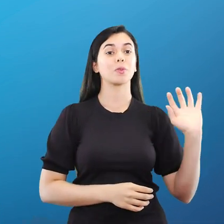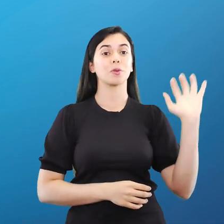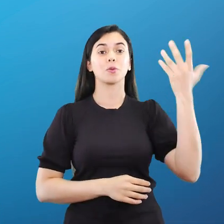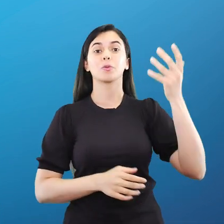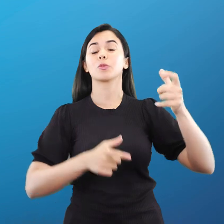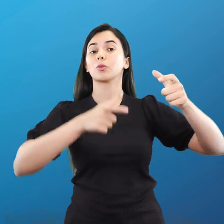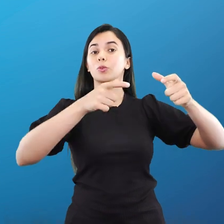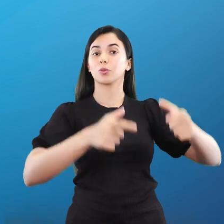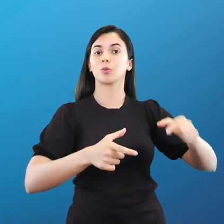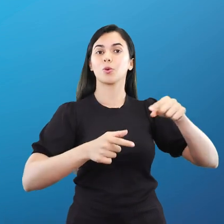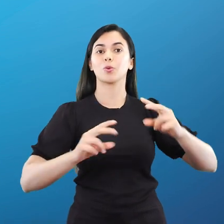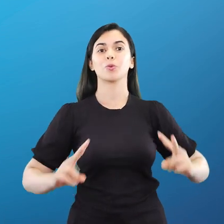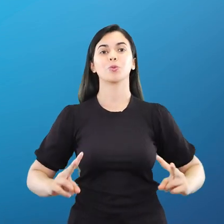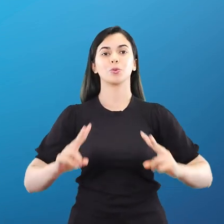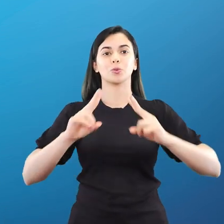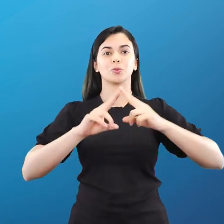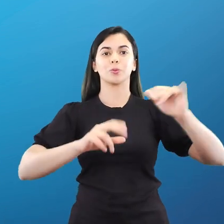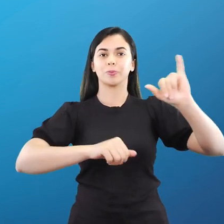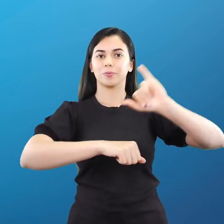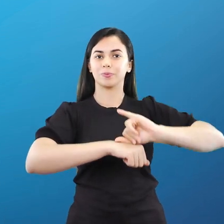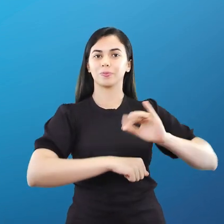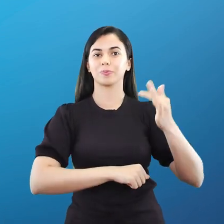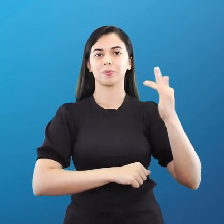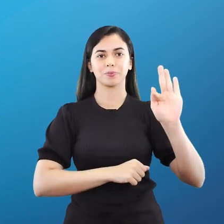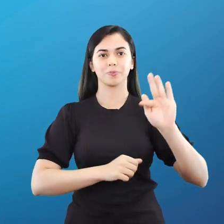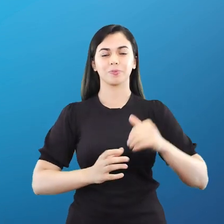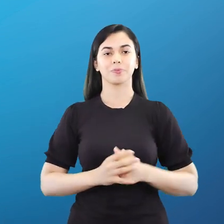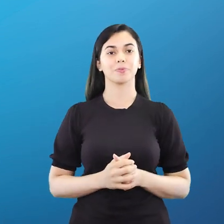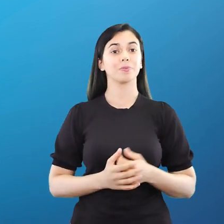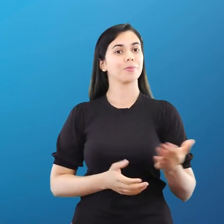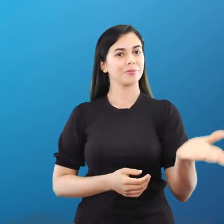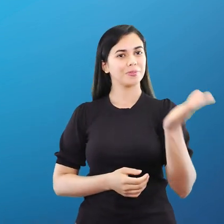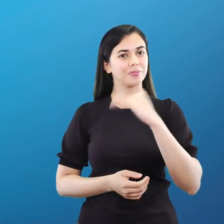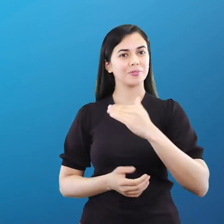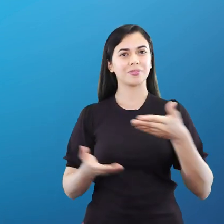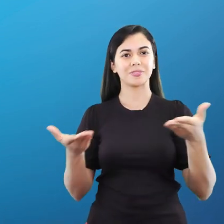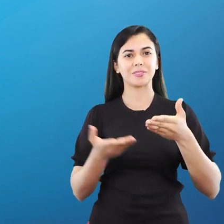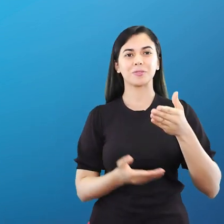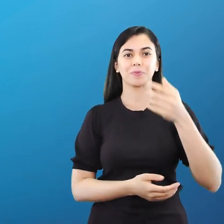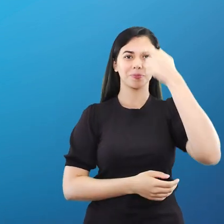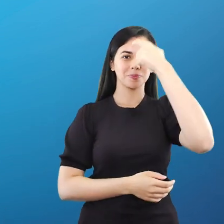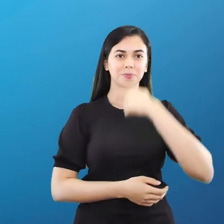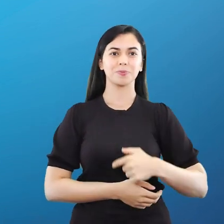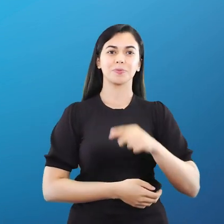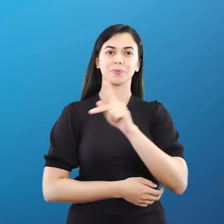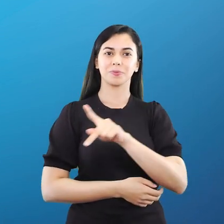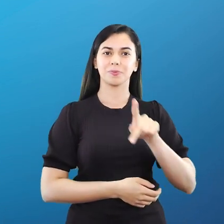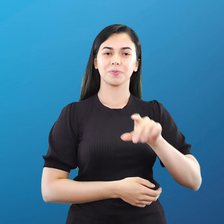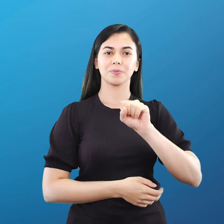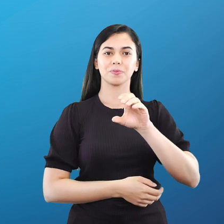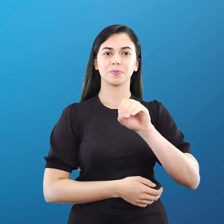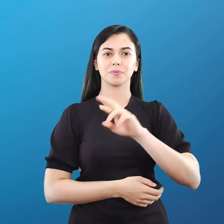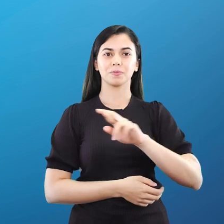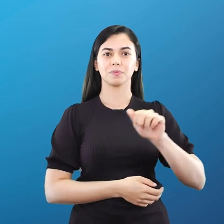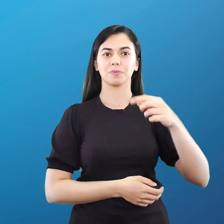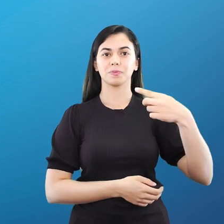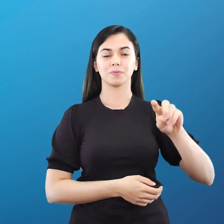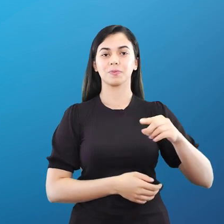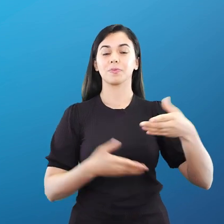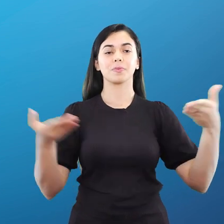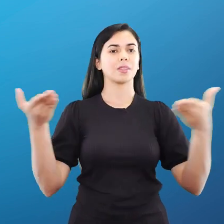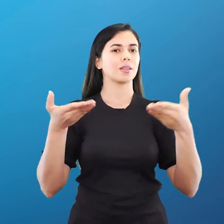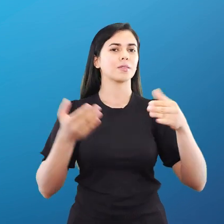em Paris, capital francesa. Então vem comigo, eu sou a professora Estefania Sorra, que a gente vai